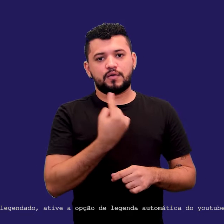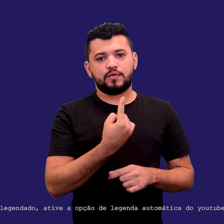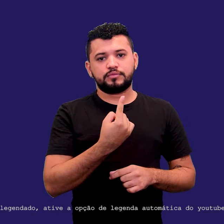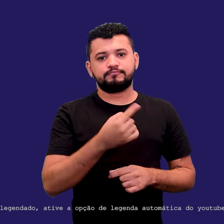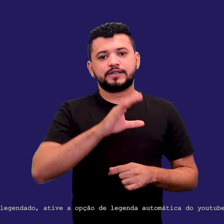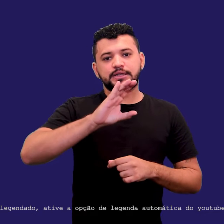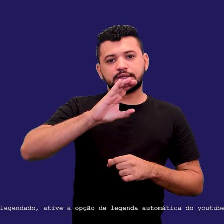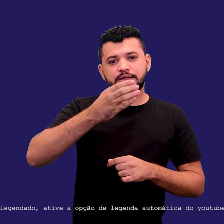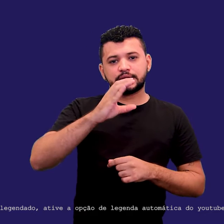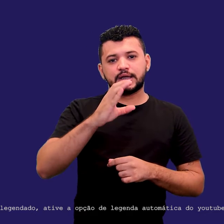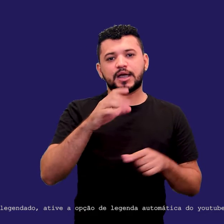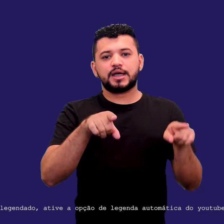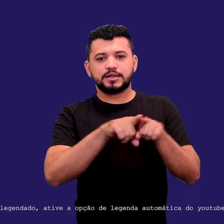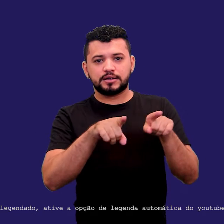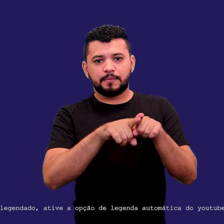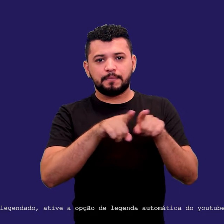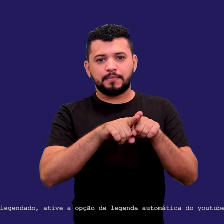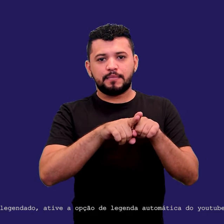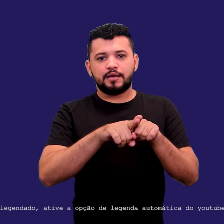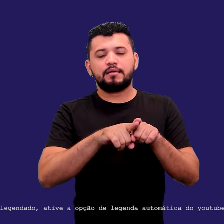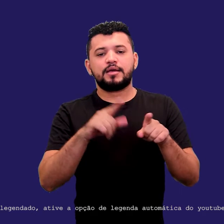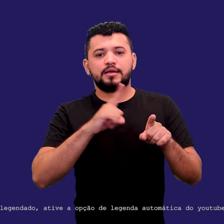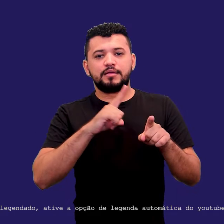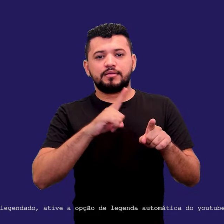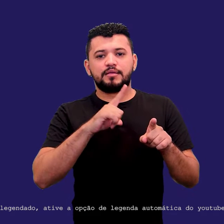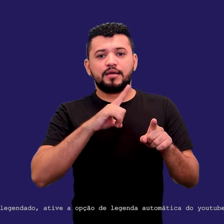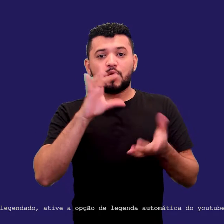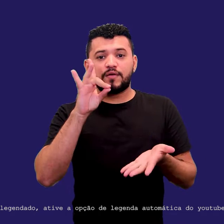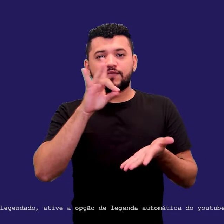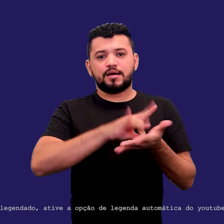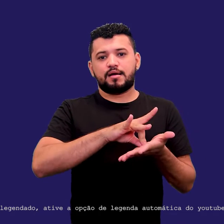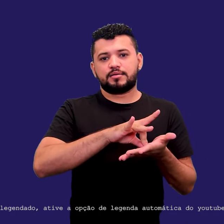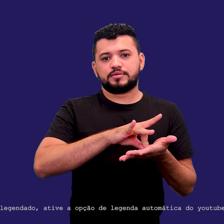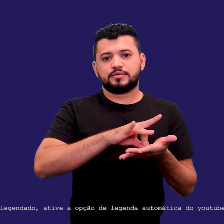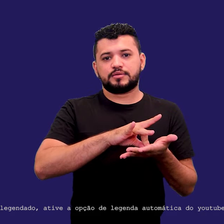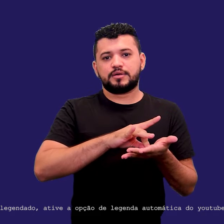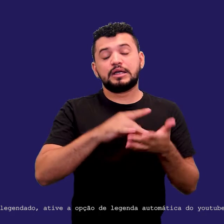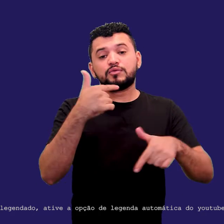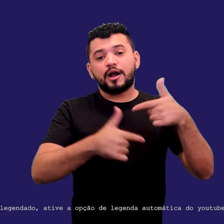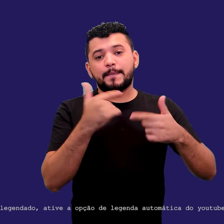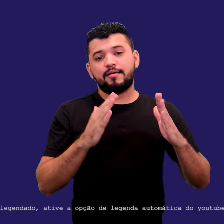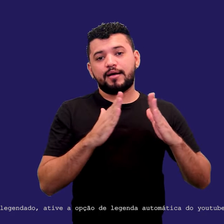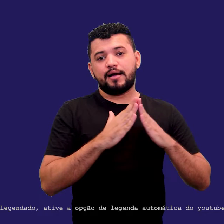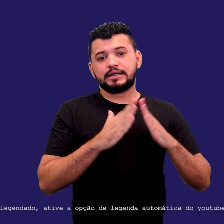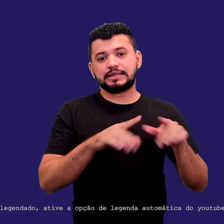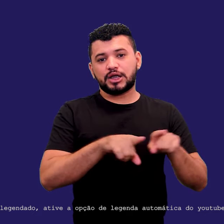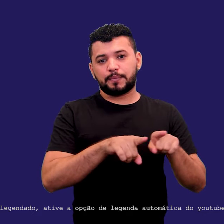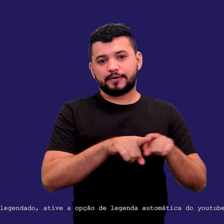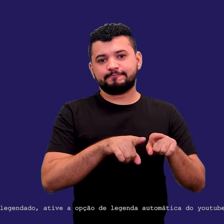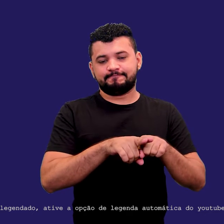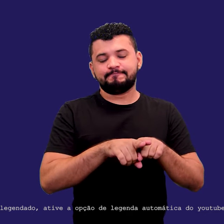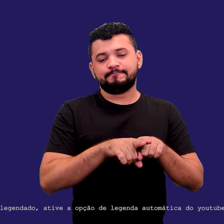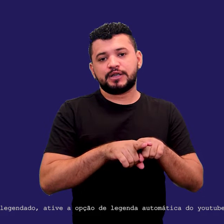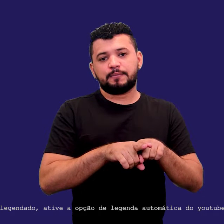eficiência, da eficácia, da efetividade, né? E também a questão do home office, né? Hoje não se